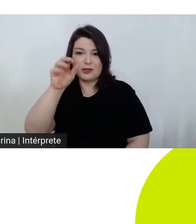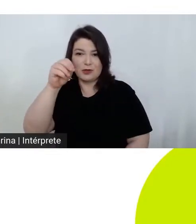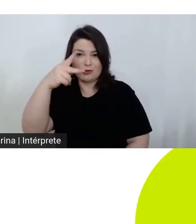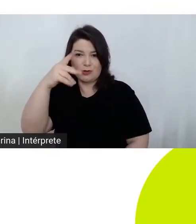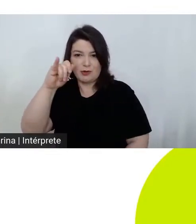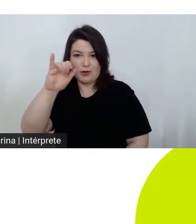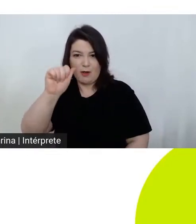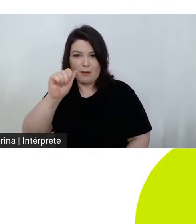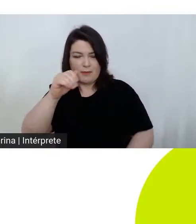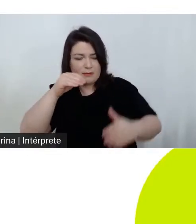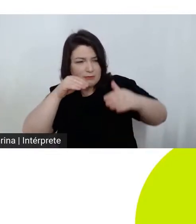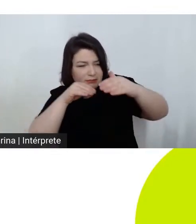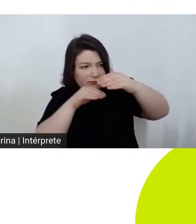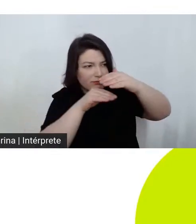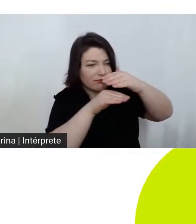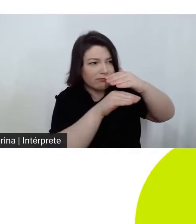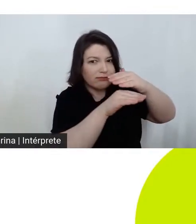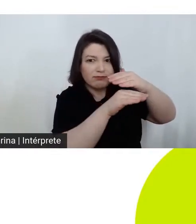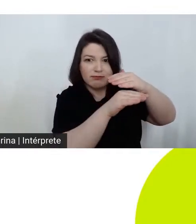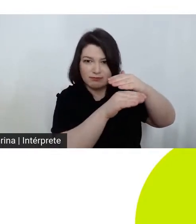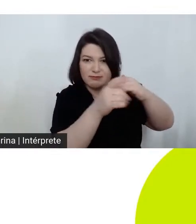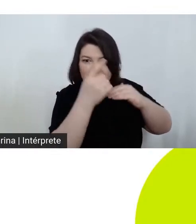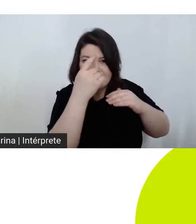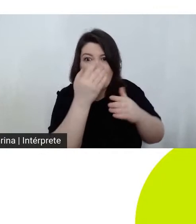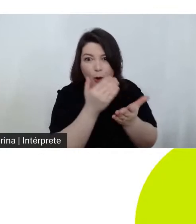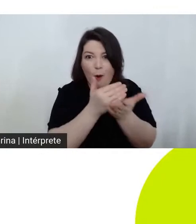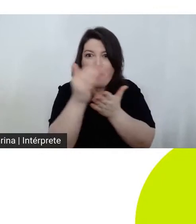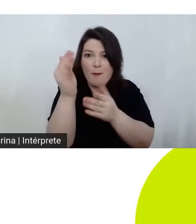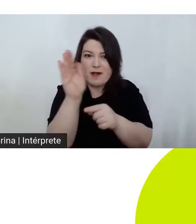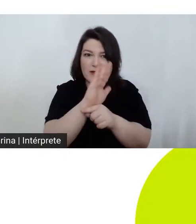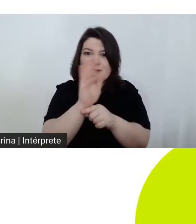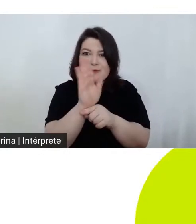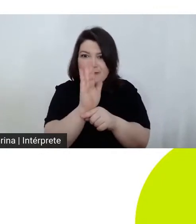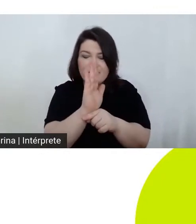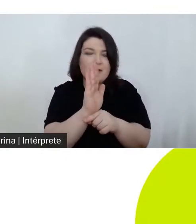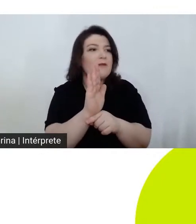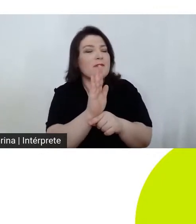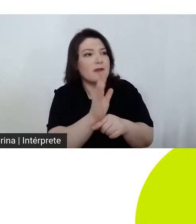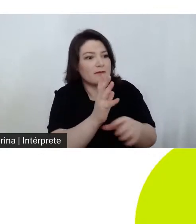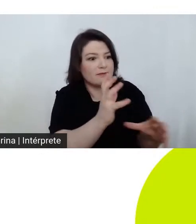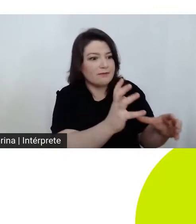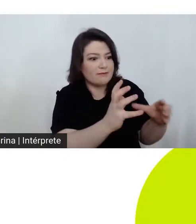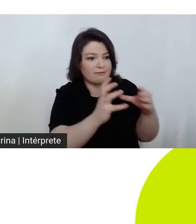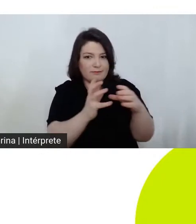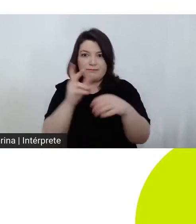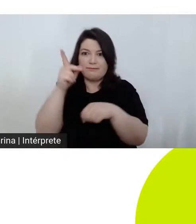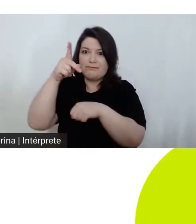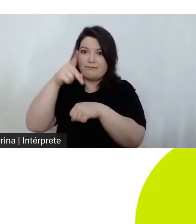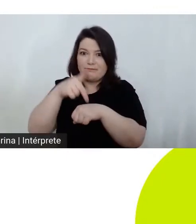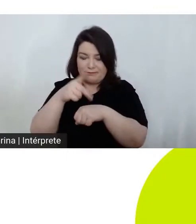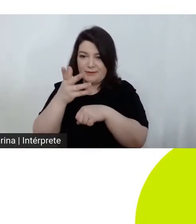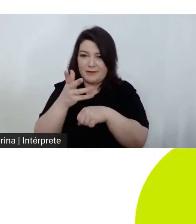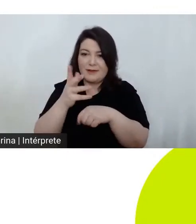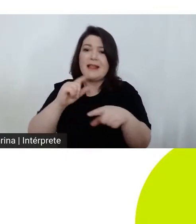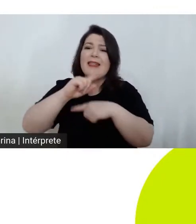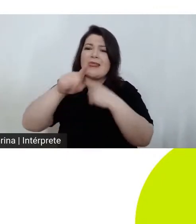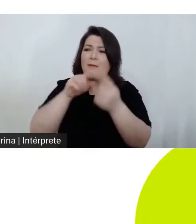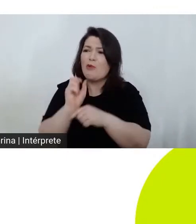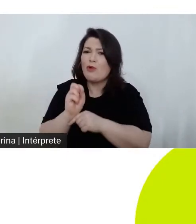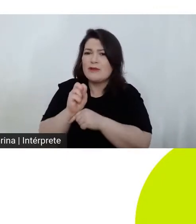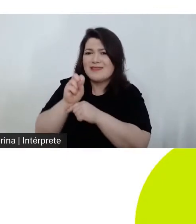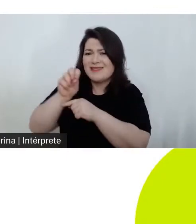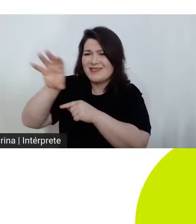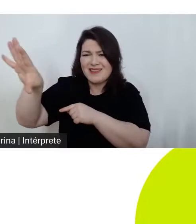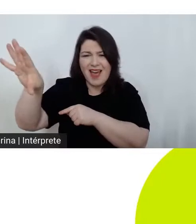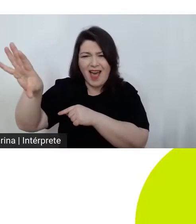entra no material de que é feita aquela gema e depois quando sai já está a sair do